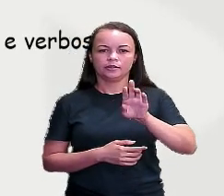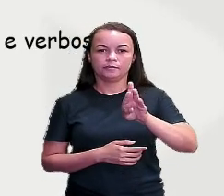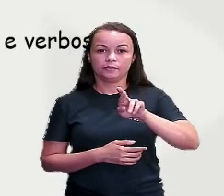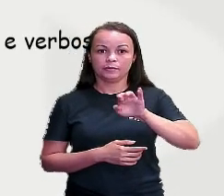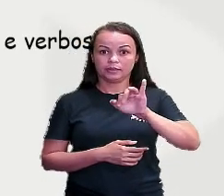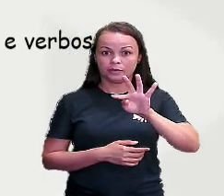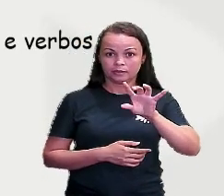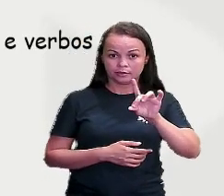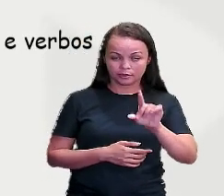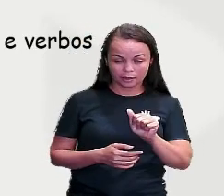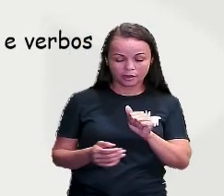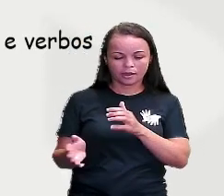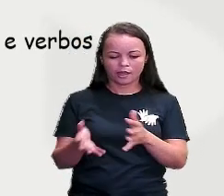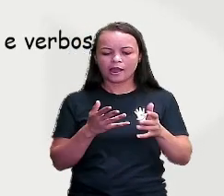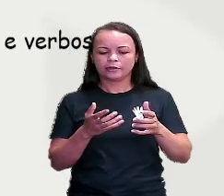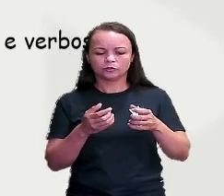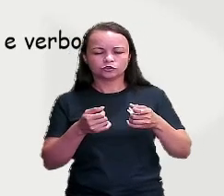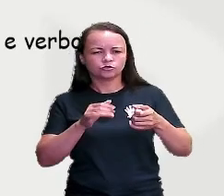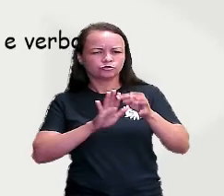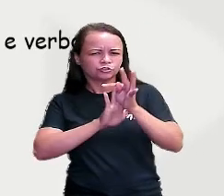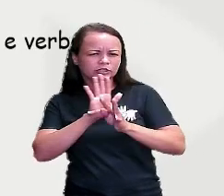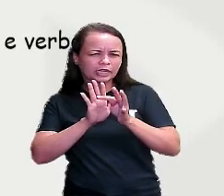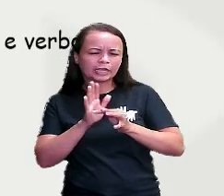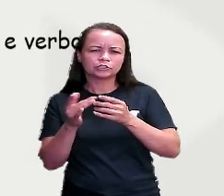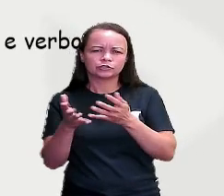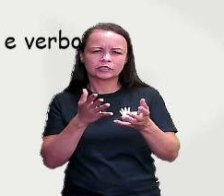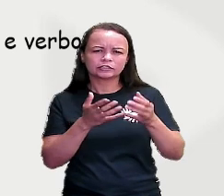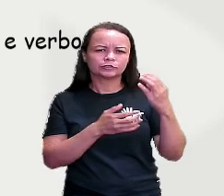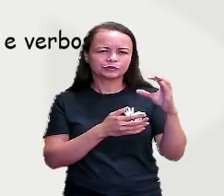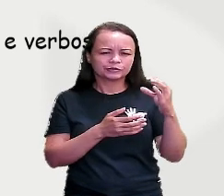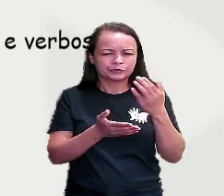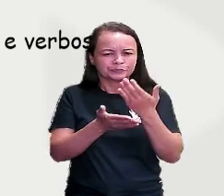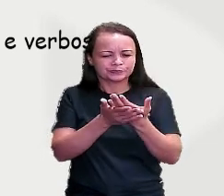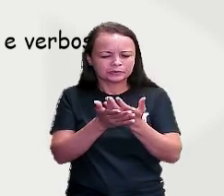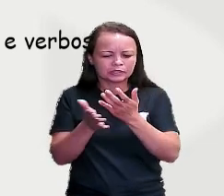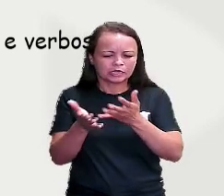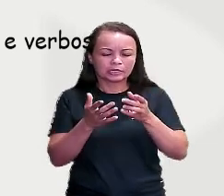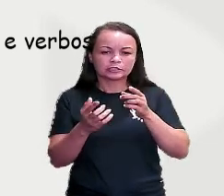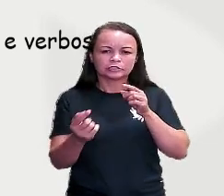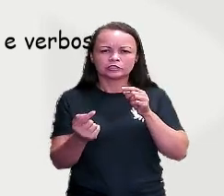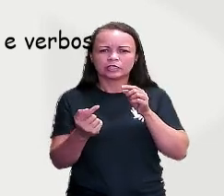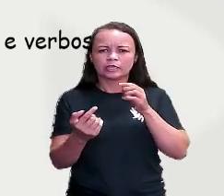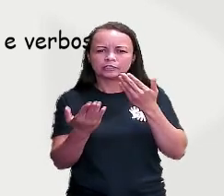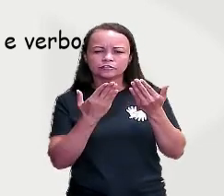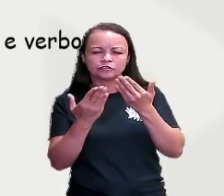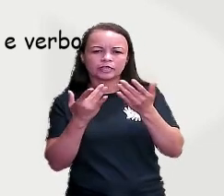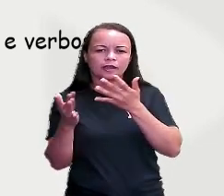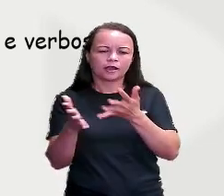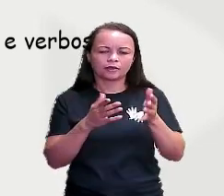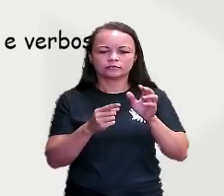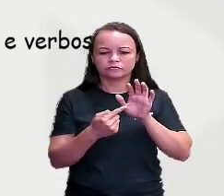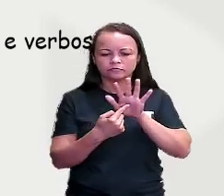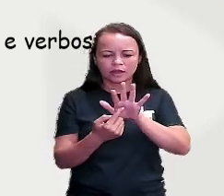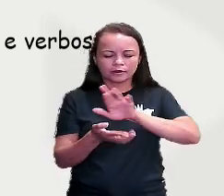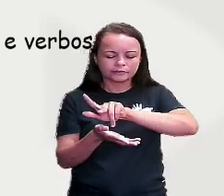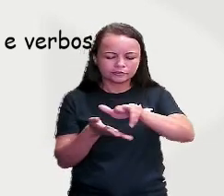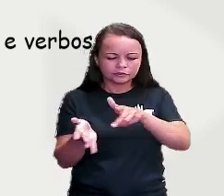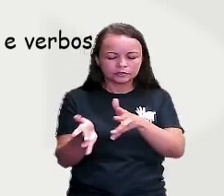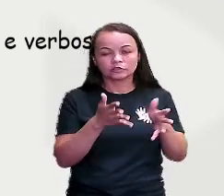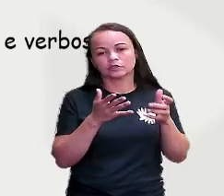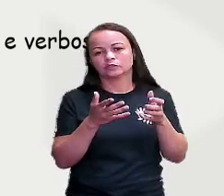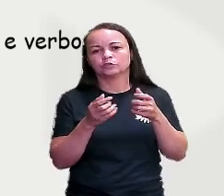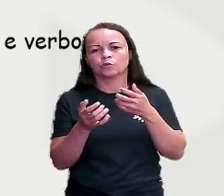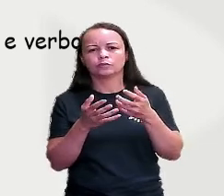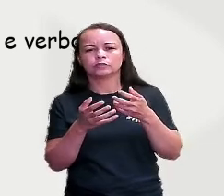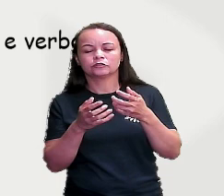textos de divulgação científica, identificar e diferenciar em textos substantivos e verbos e suas funções na oração